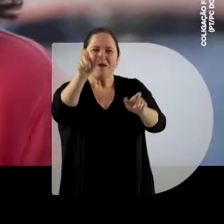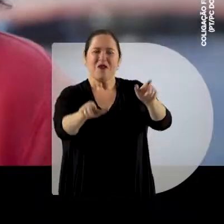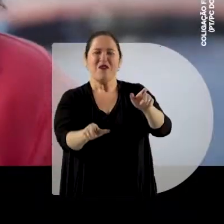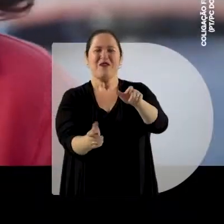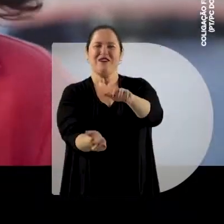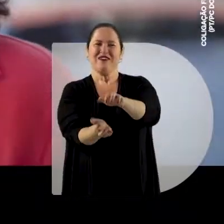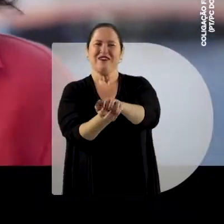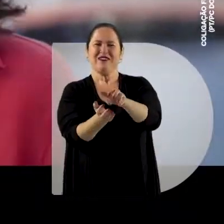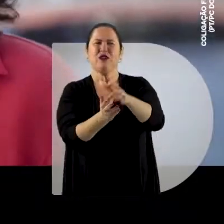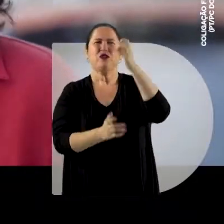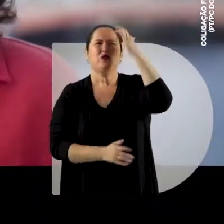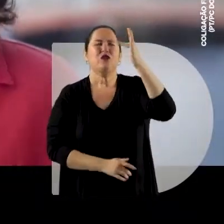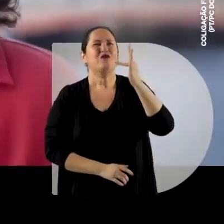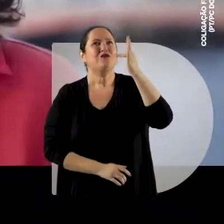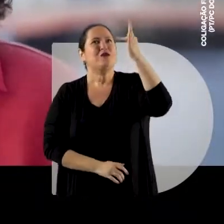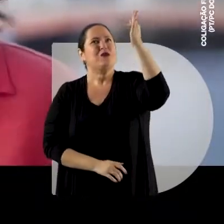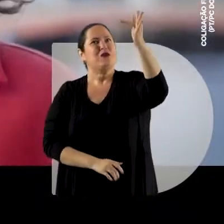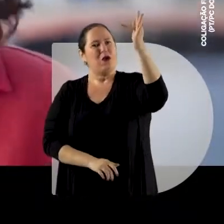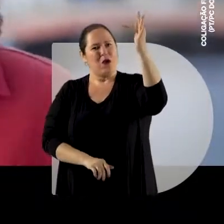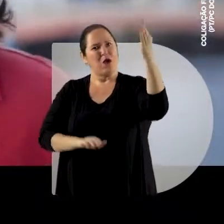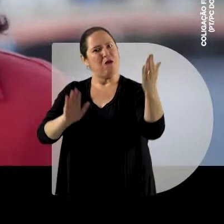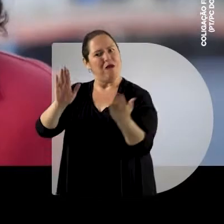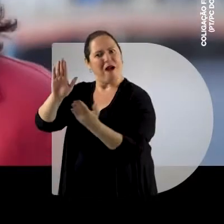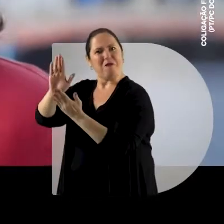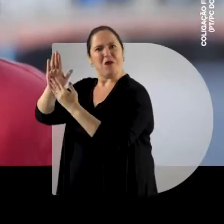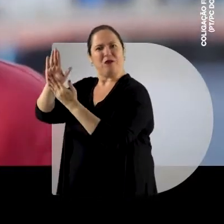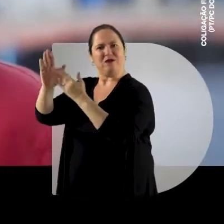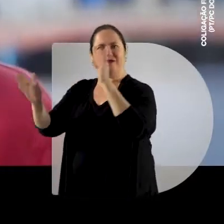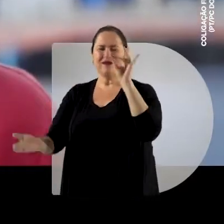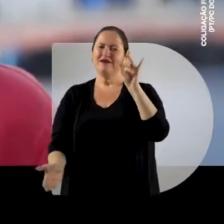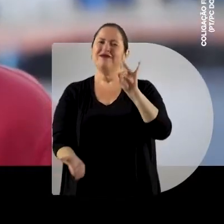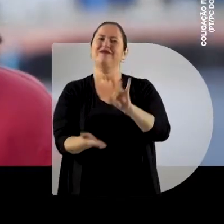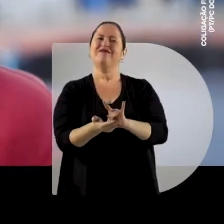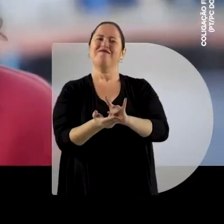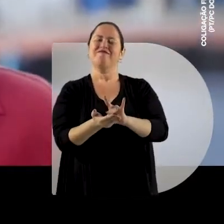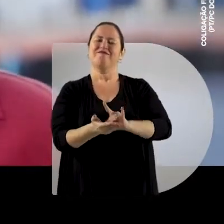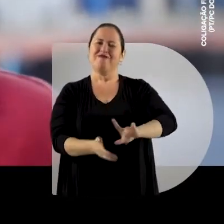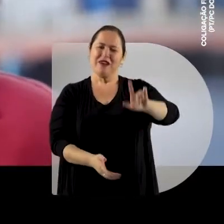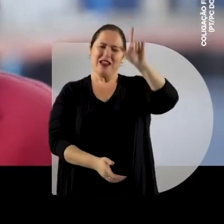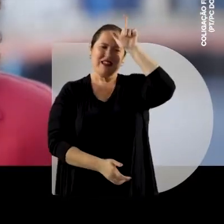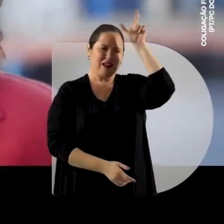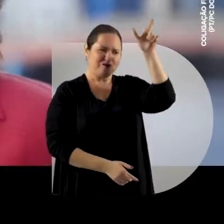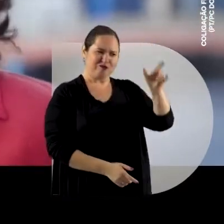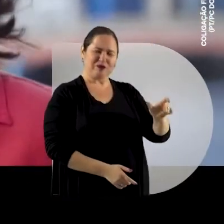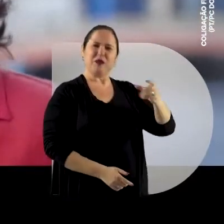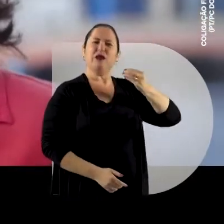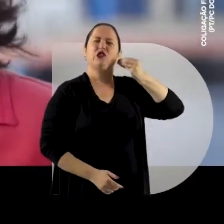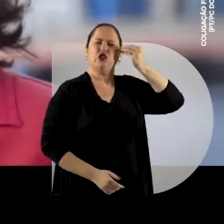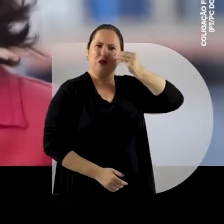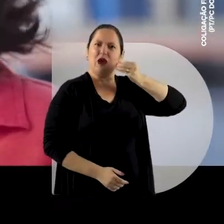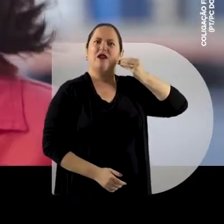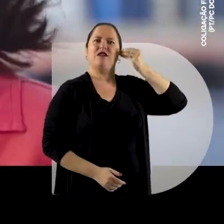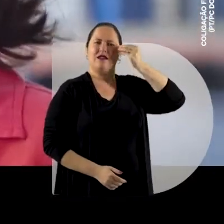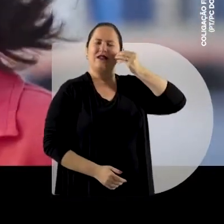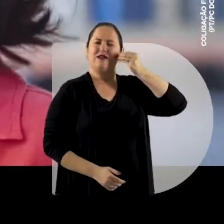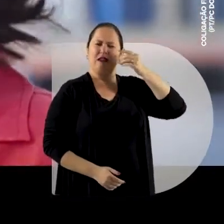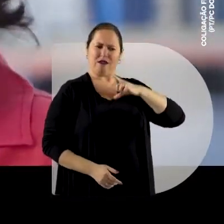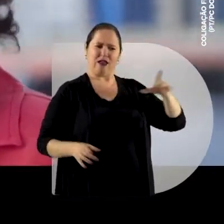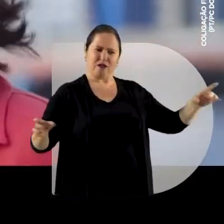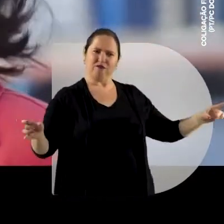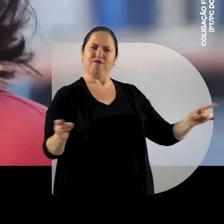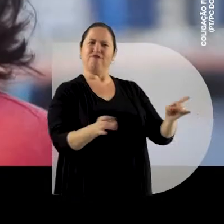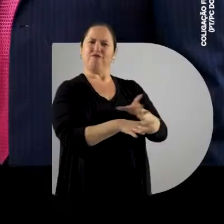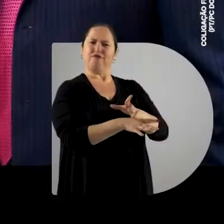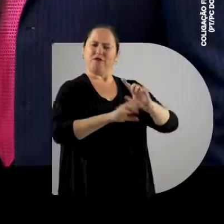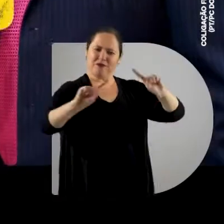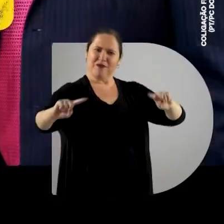O sonho de futuro foi se transformando em proposta concreta Liderada por alguém que tem história, tem lado E tá preparado